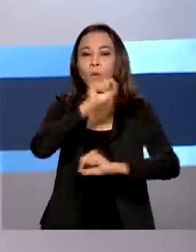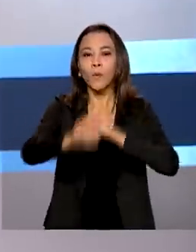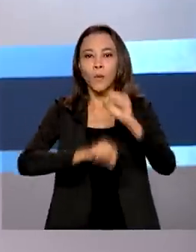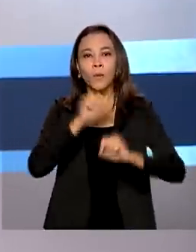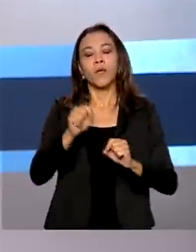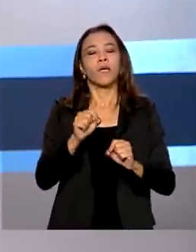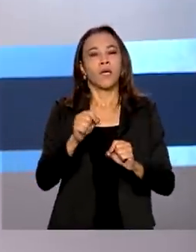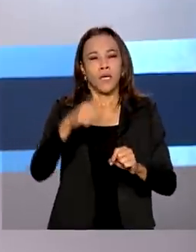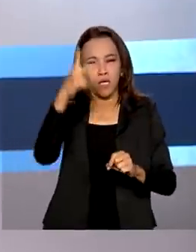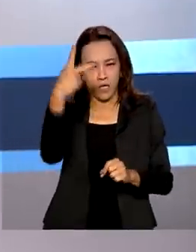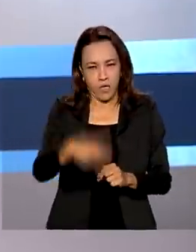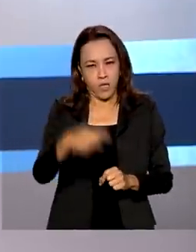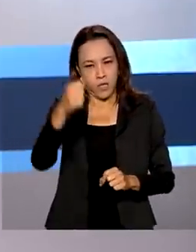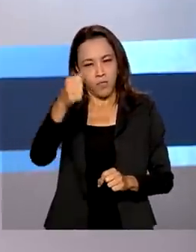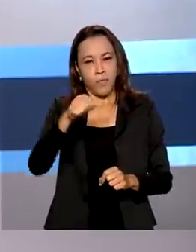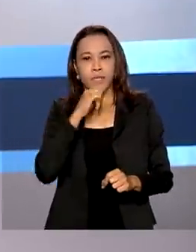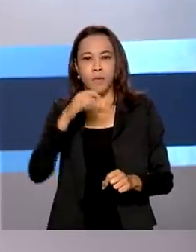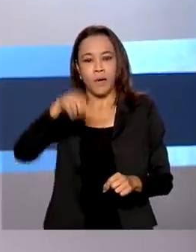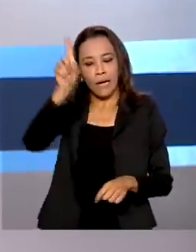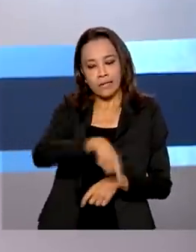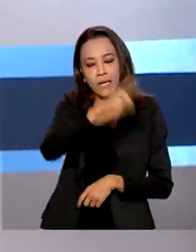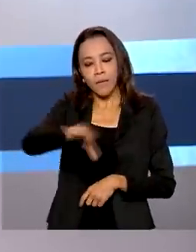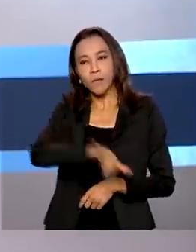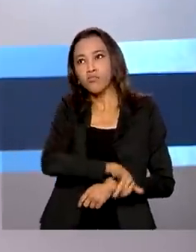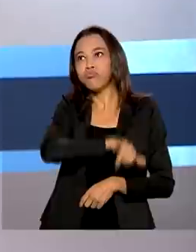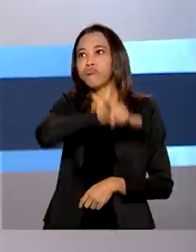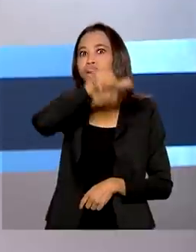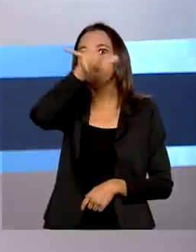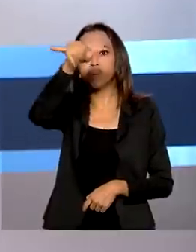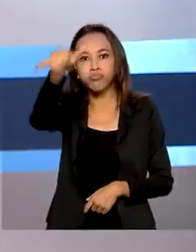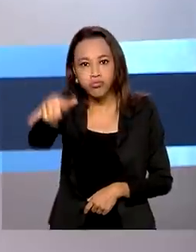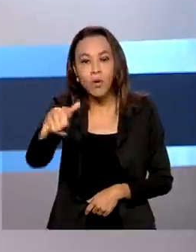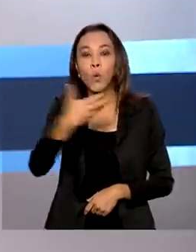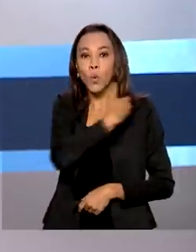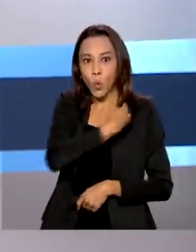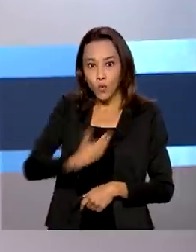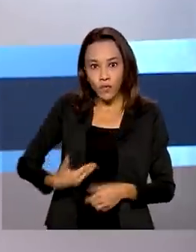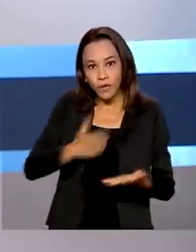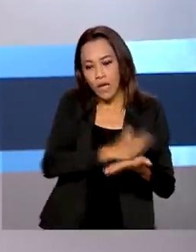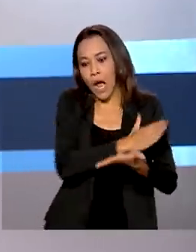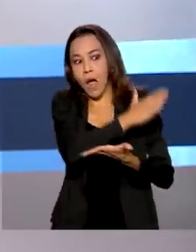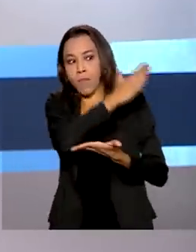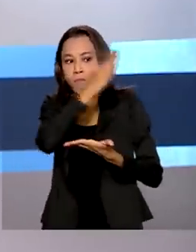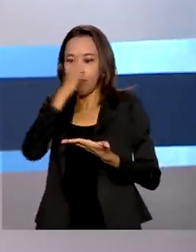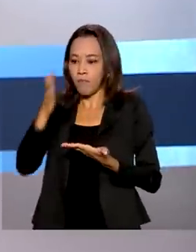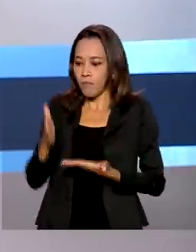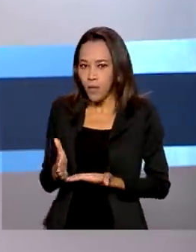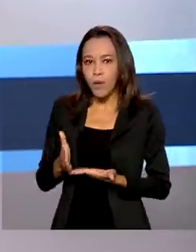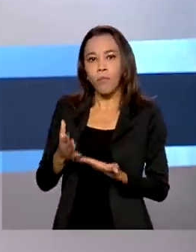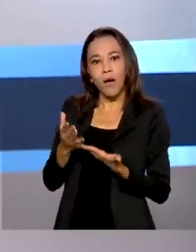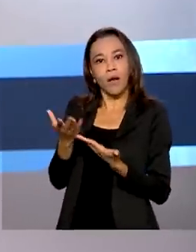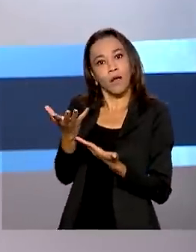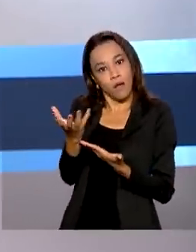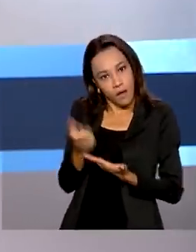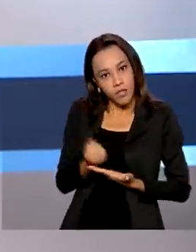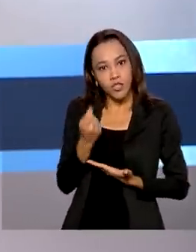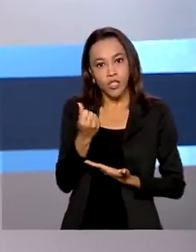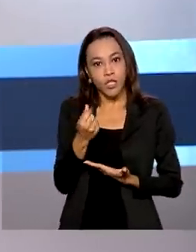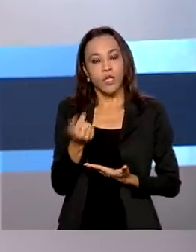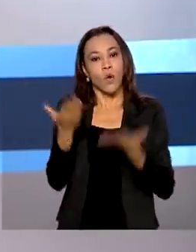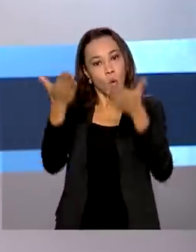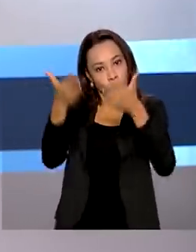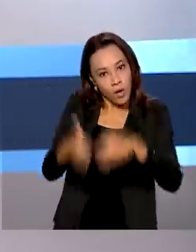pandemia no país, como o cancelamento de voos, o governo ampliou o prazo originalmente previsto para reembolso e remarcação de